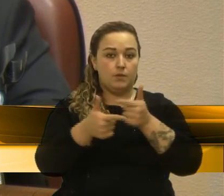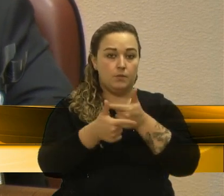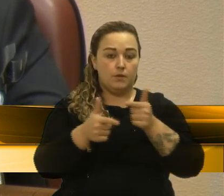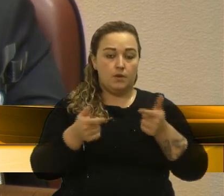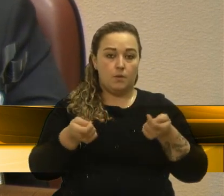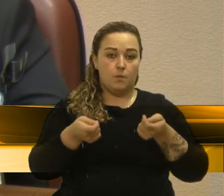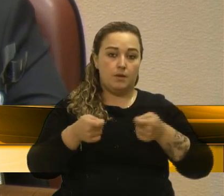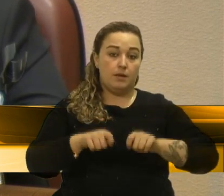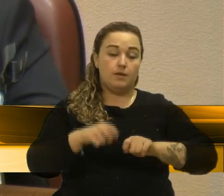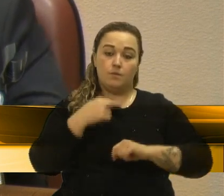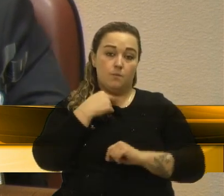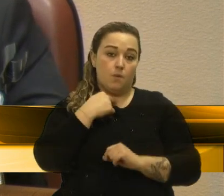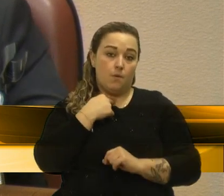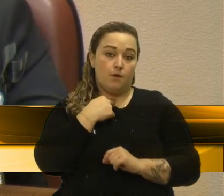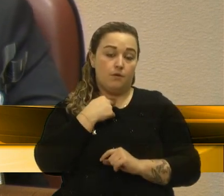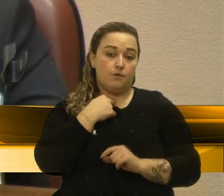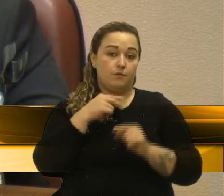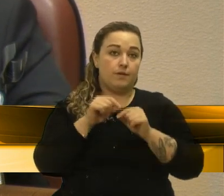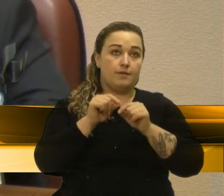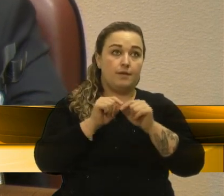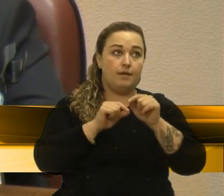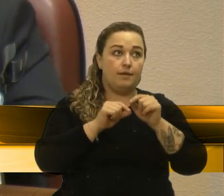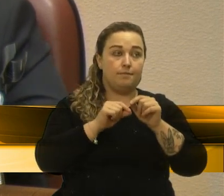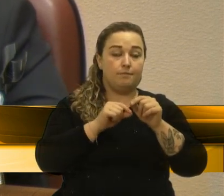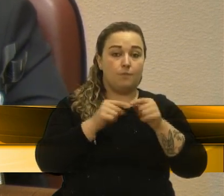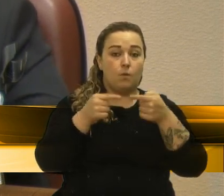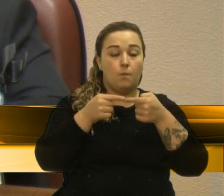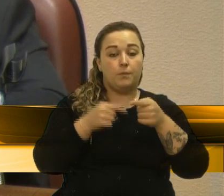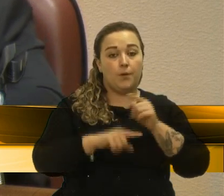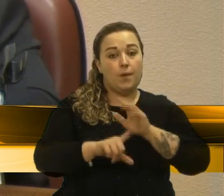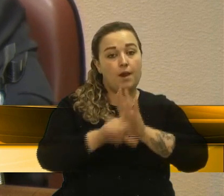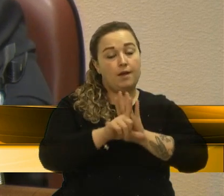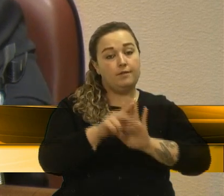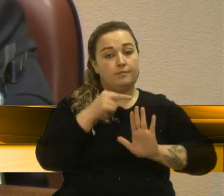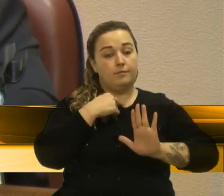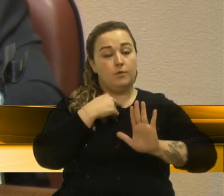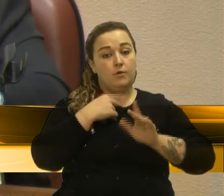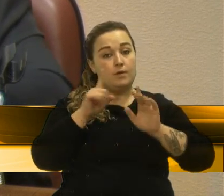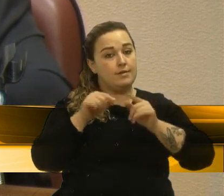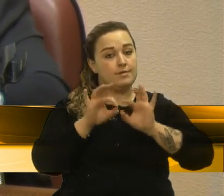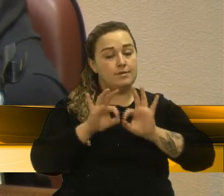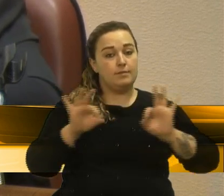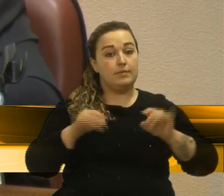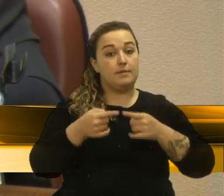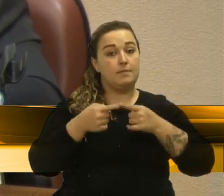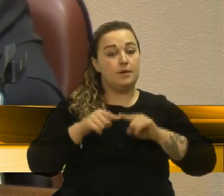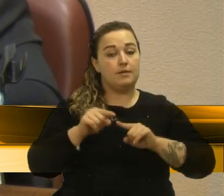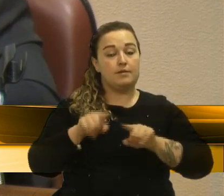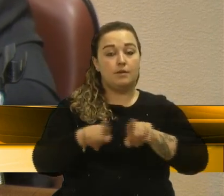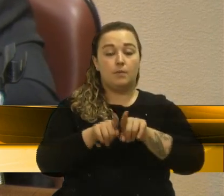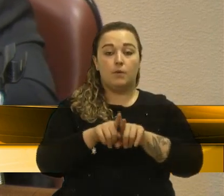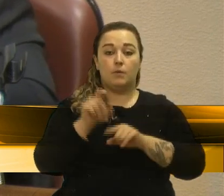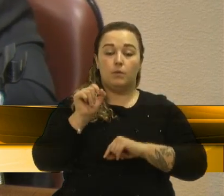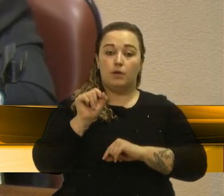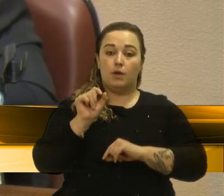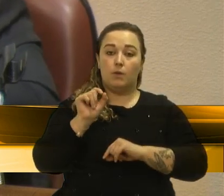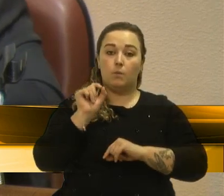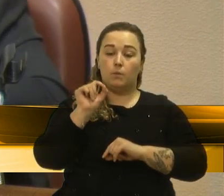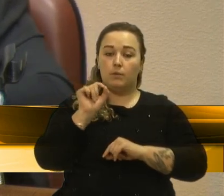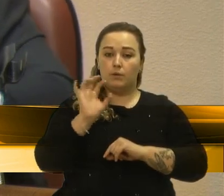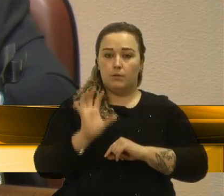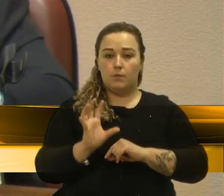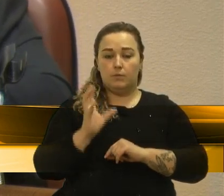legislativa, ele não pode legislar. É muito simples isso. No entanto, a partir do momento em que